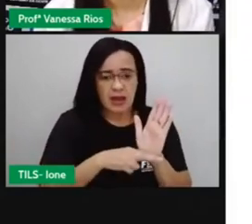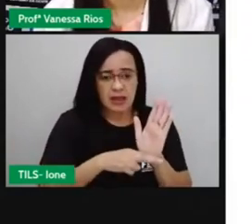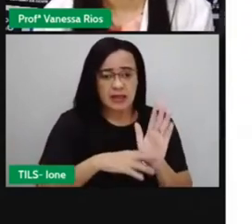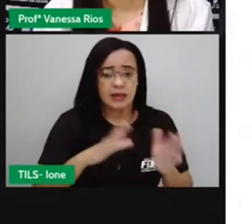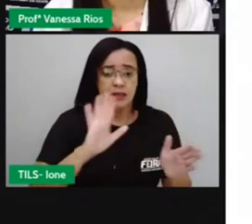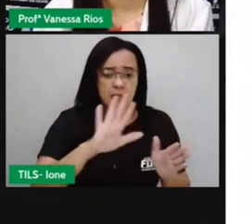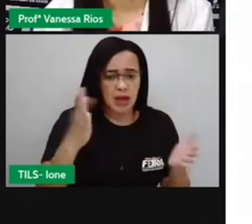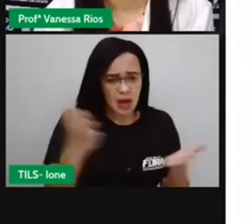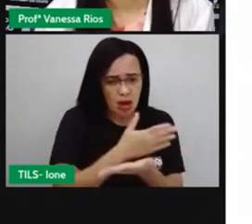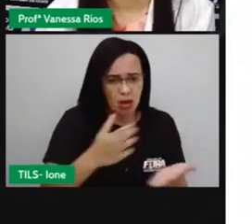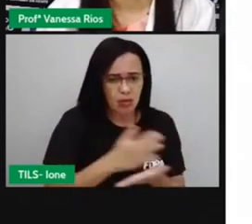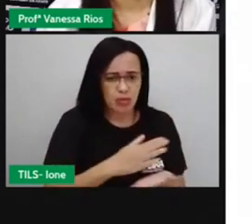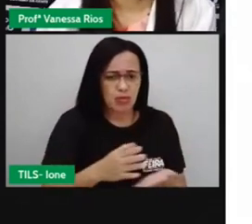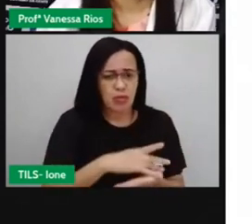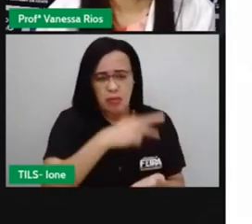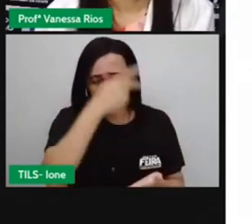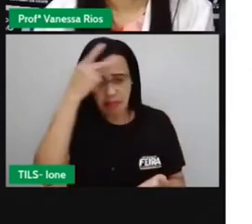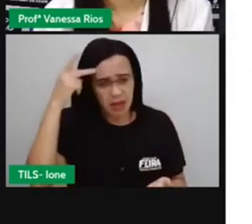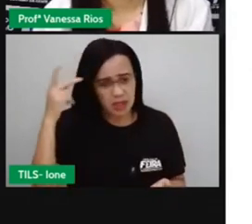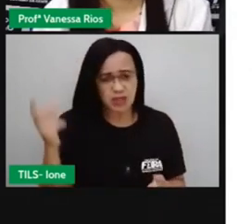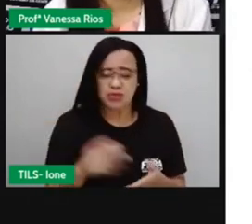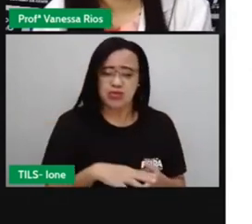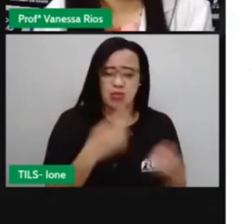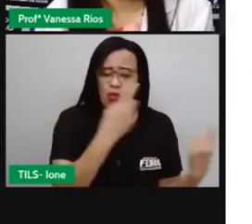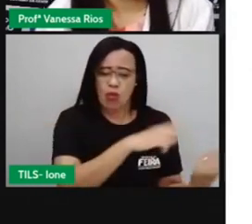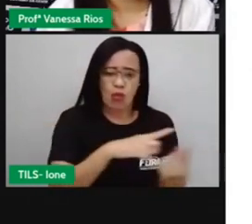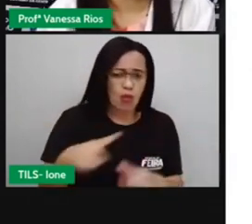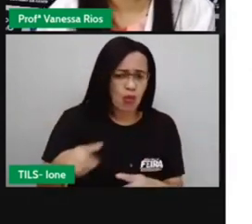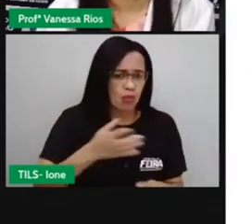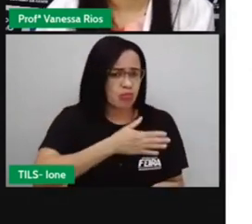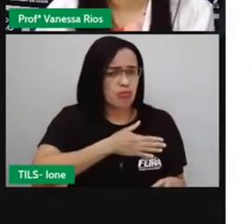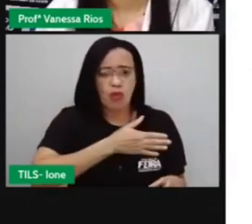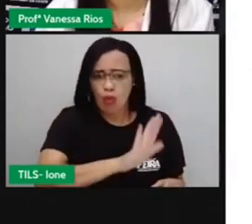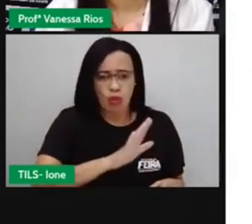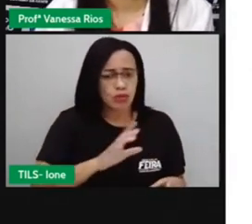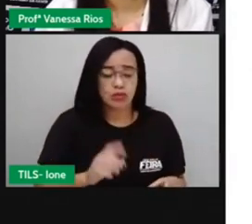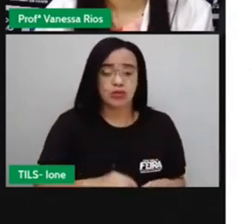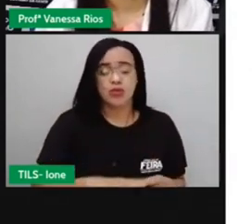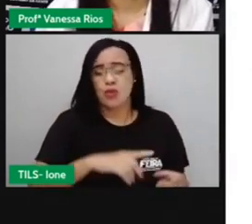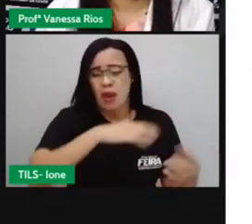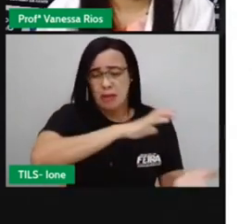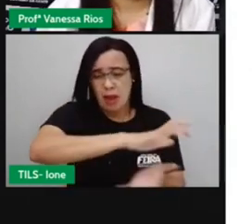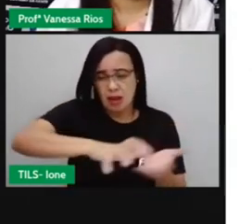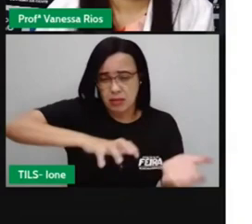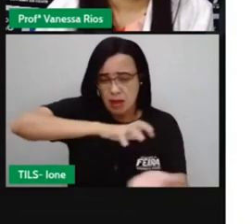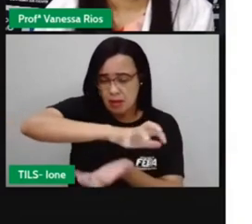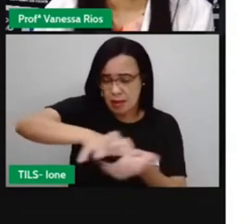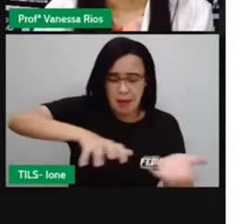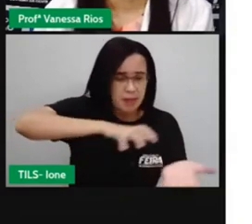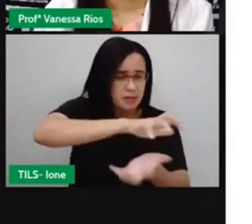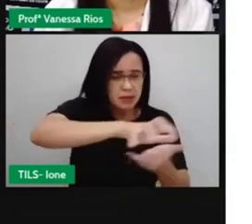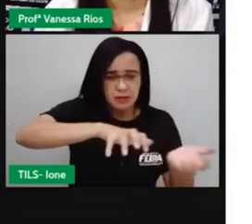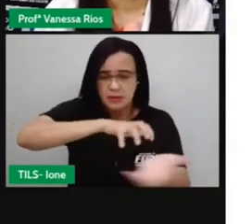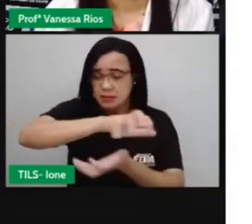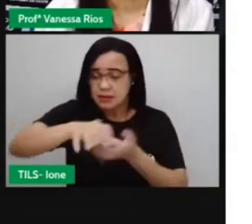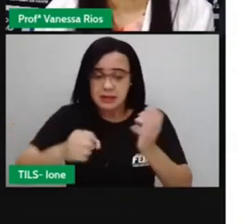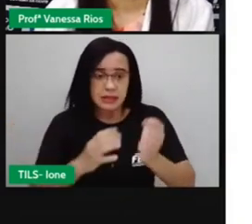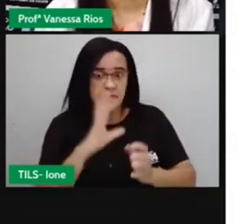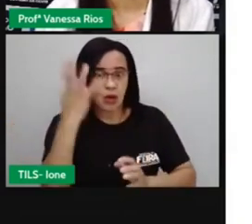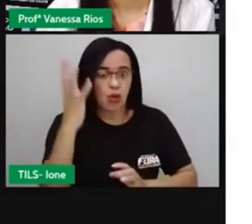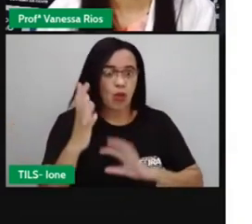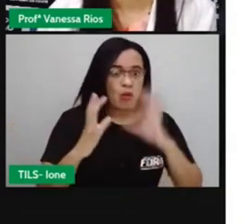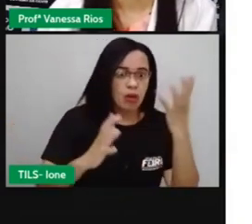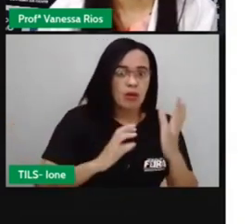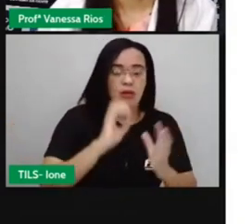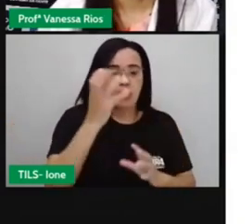E muitas revoltas, né, começaram a acontecer em nosso país. Então, Dom Pedro